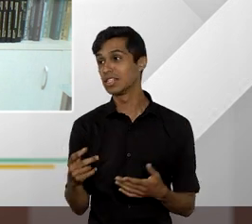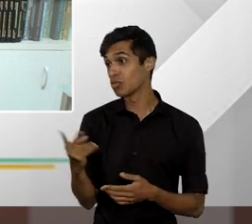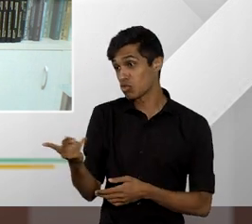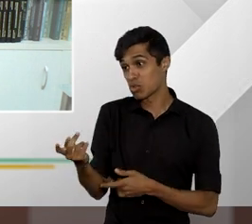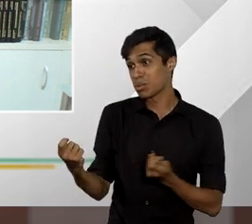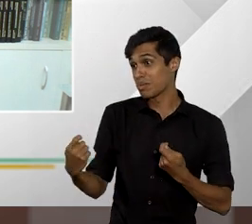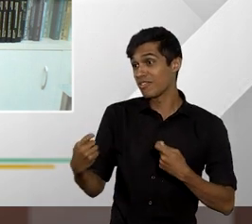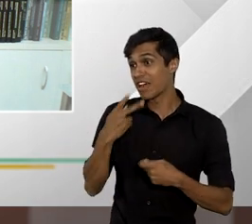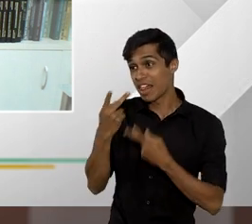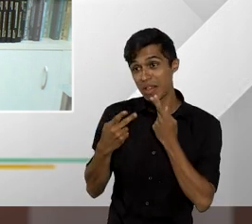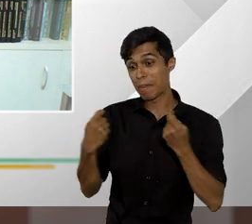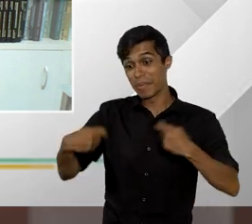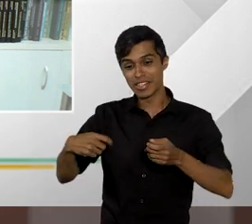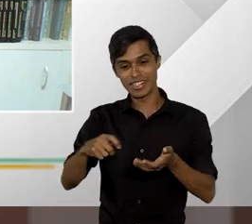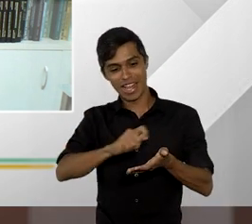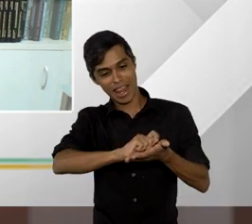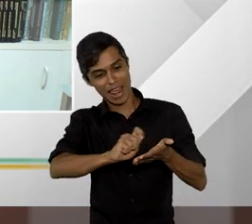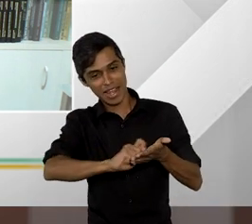regulamentada